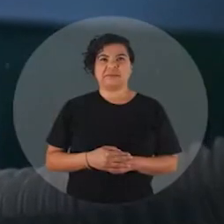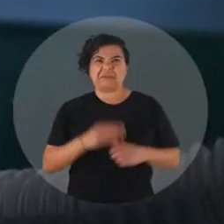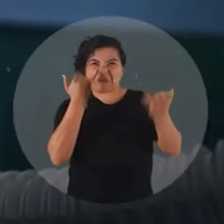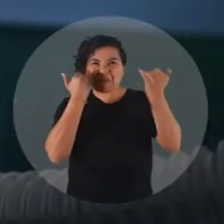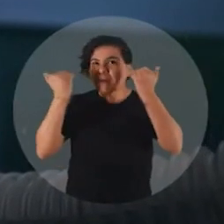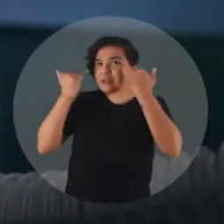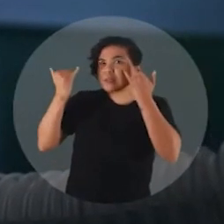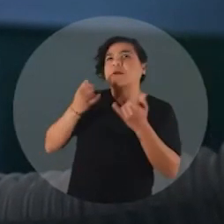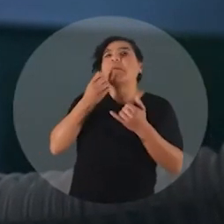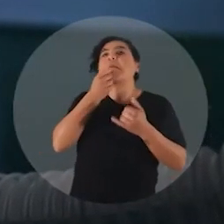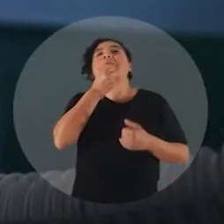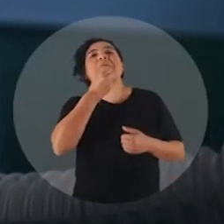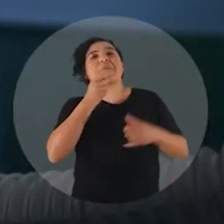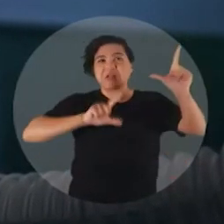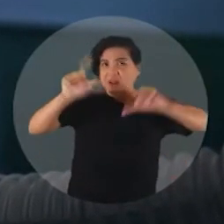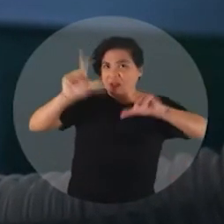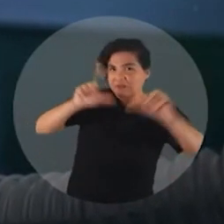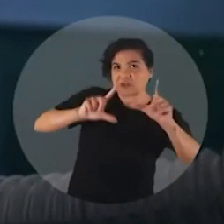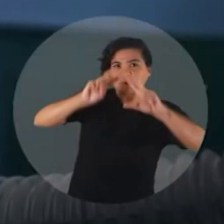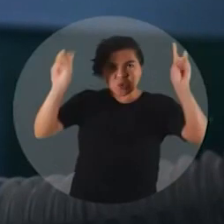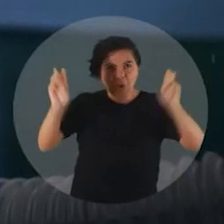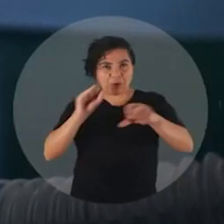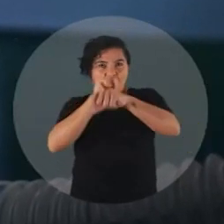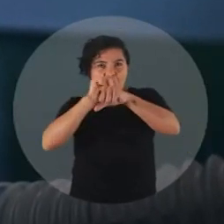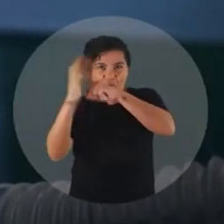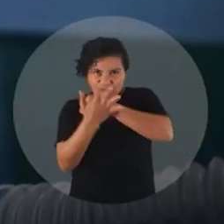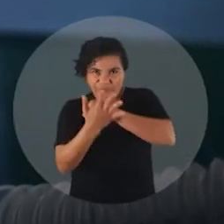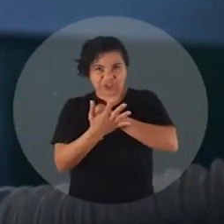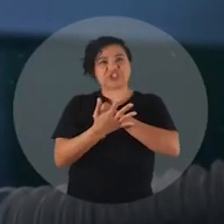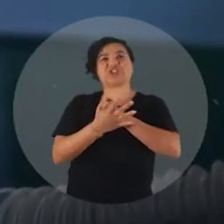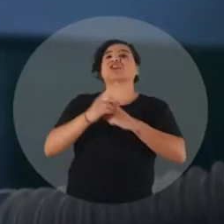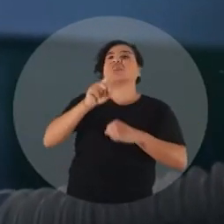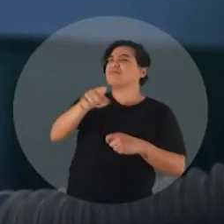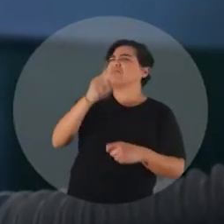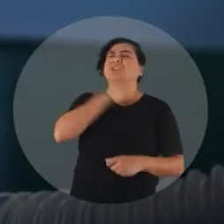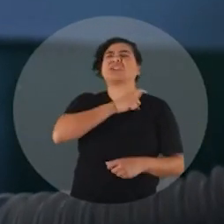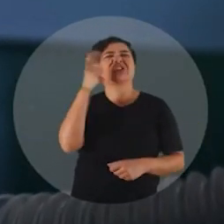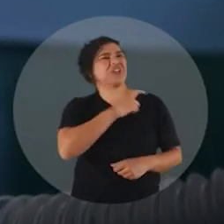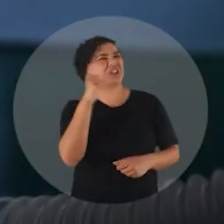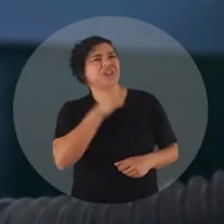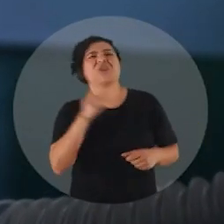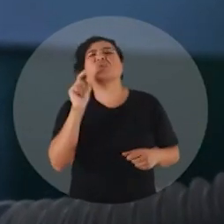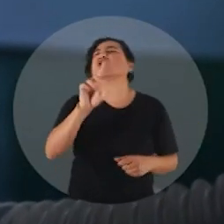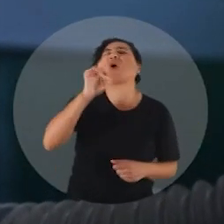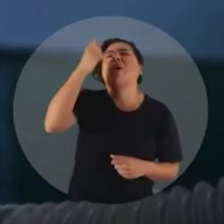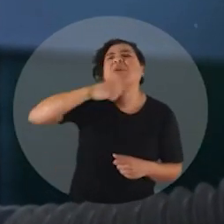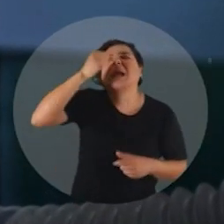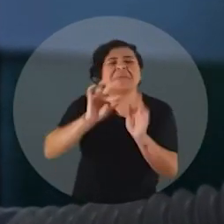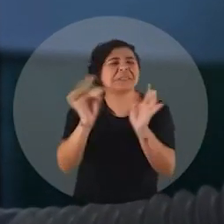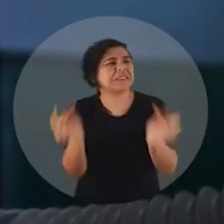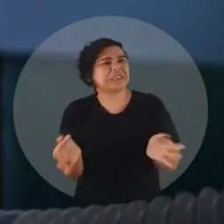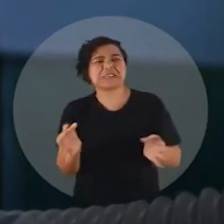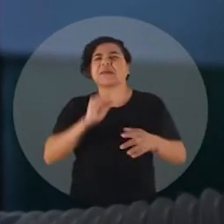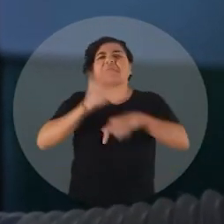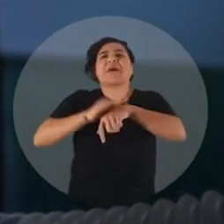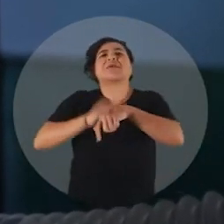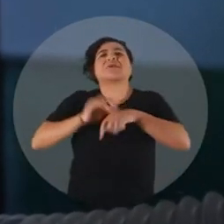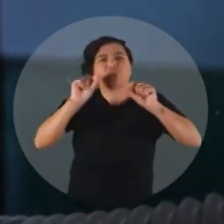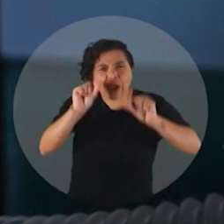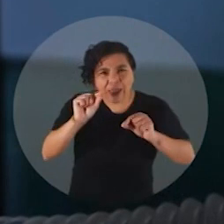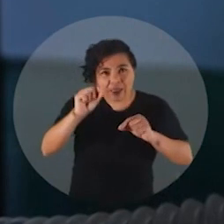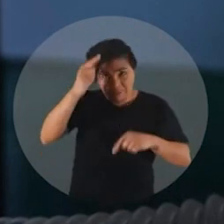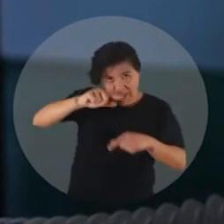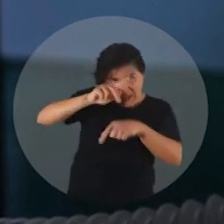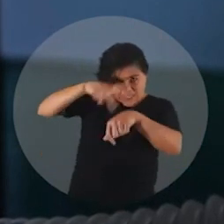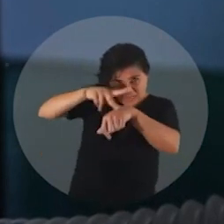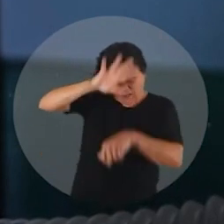Tá sendo superdimensionado o poder destruidor desse vírus. Uma gritezinha ou resfriadinho. Quer que faça o quê? Tem